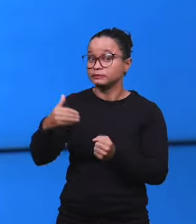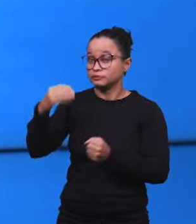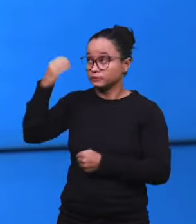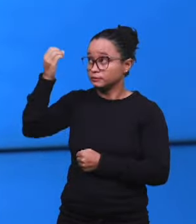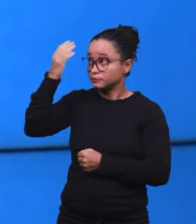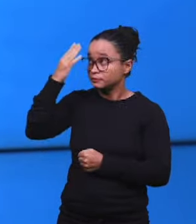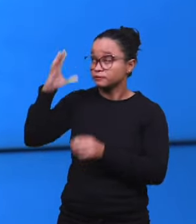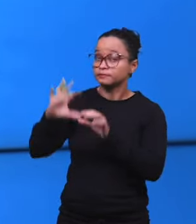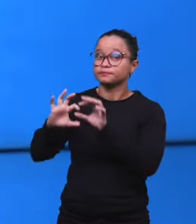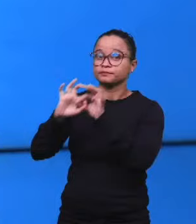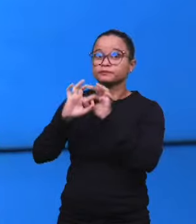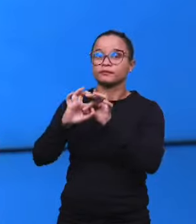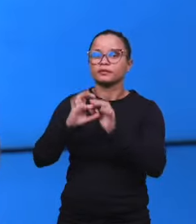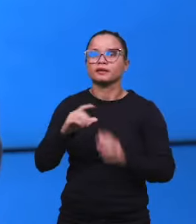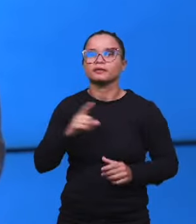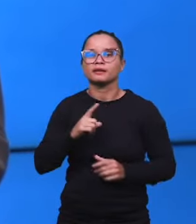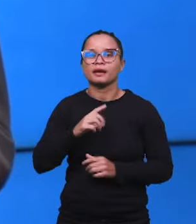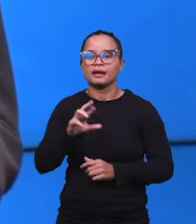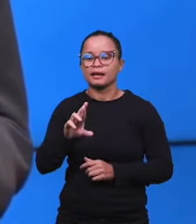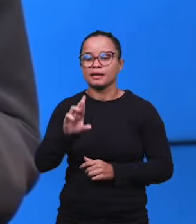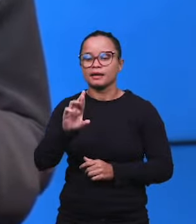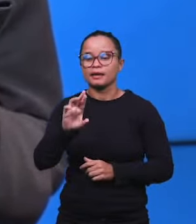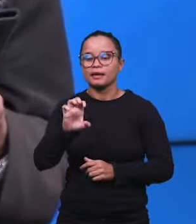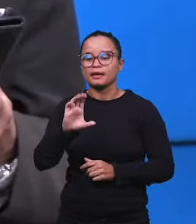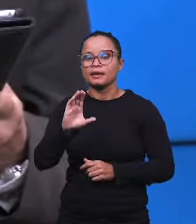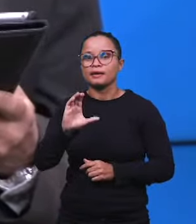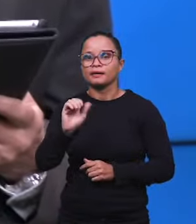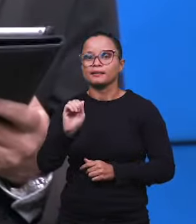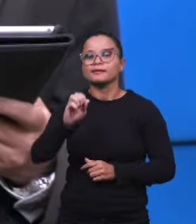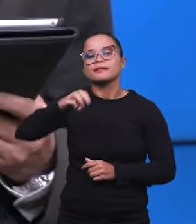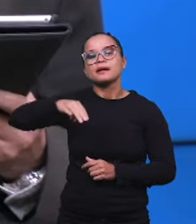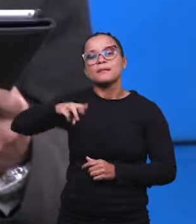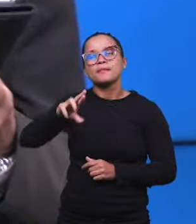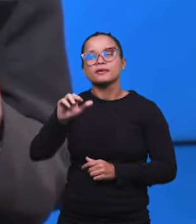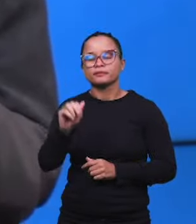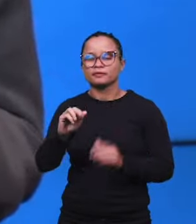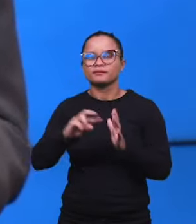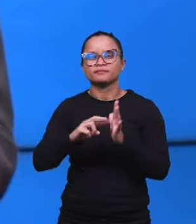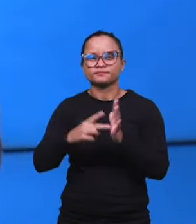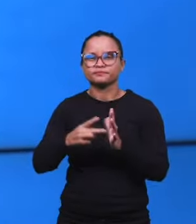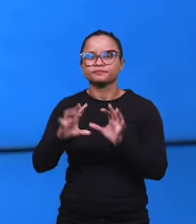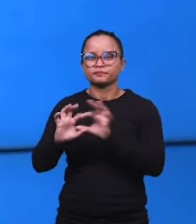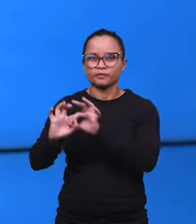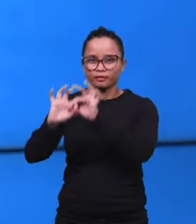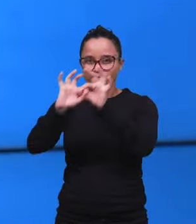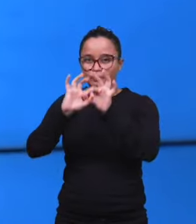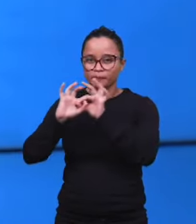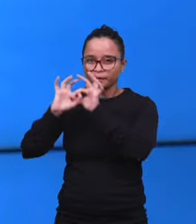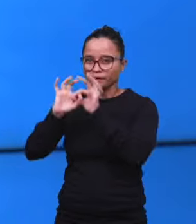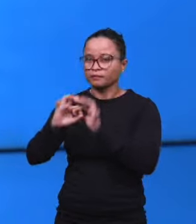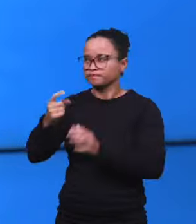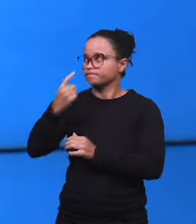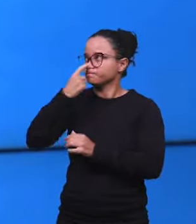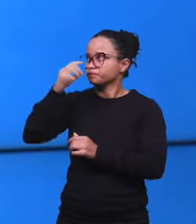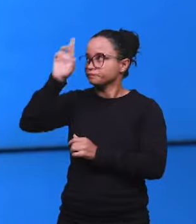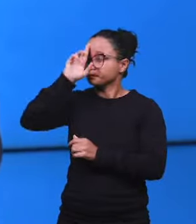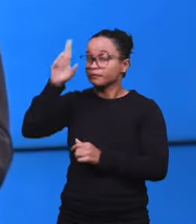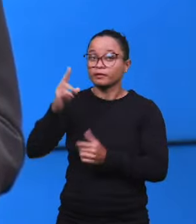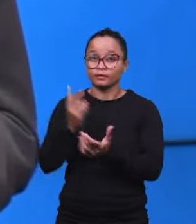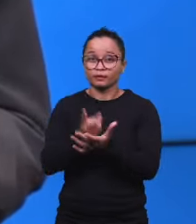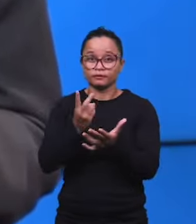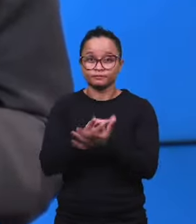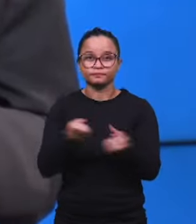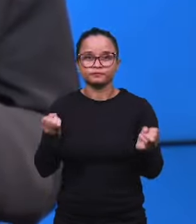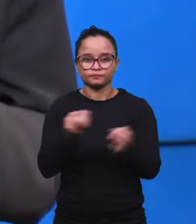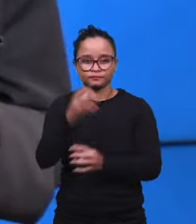das recâmaras do Senhor. A palavra recâmaras ali é a intimidade, a comunhão com o Senhor que a igreja tem constantemente.